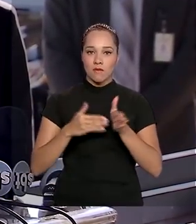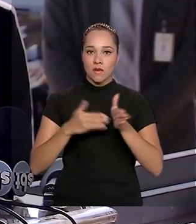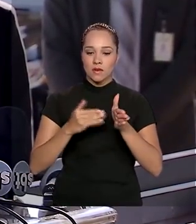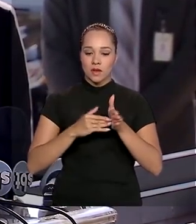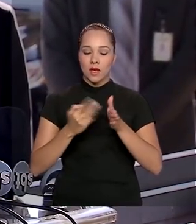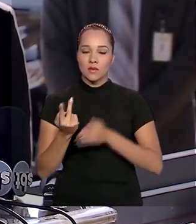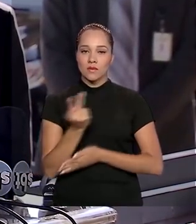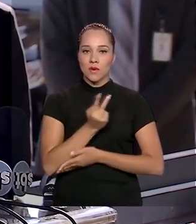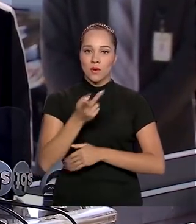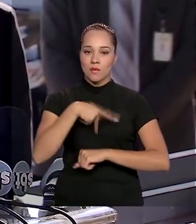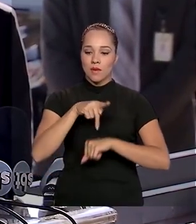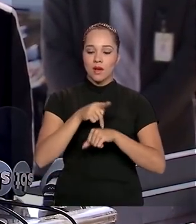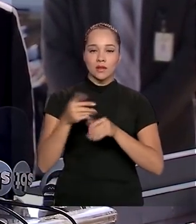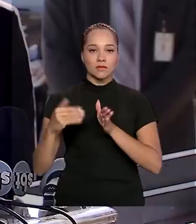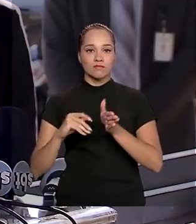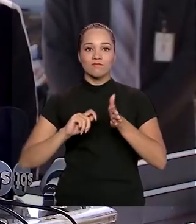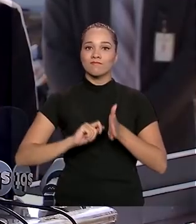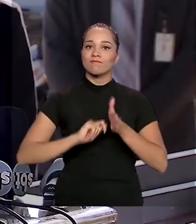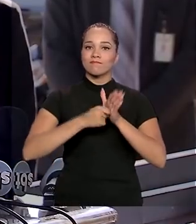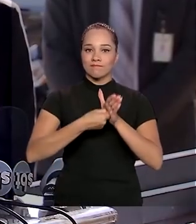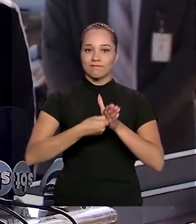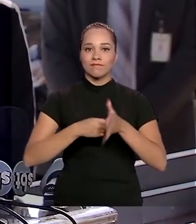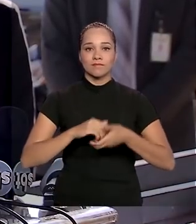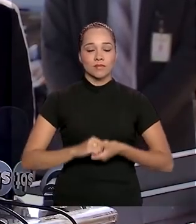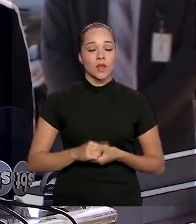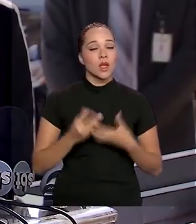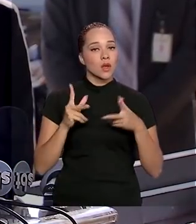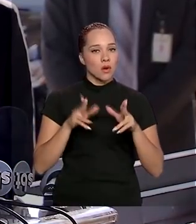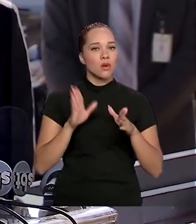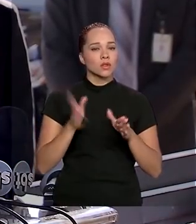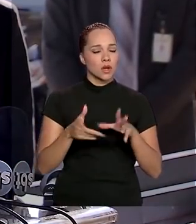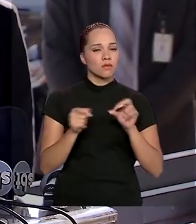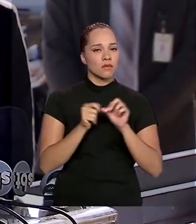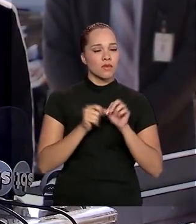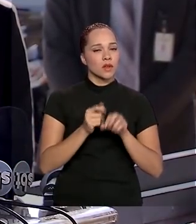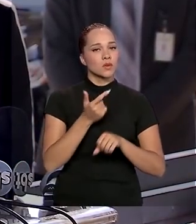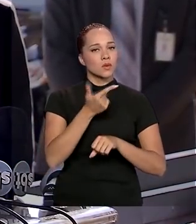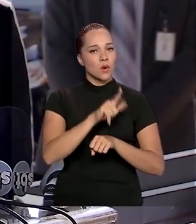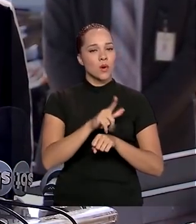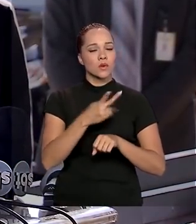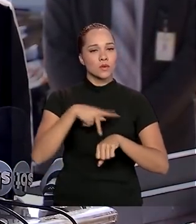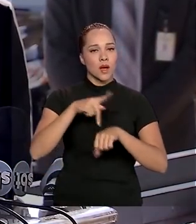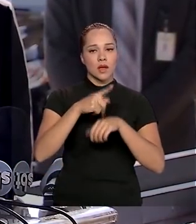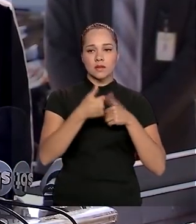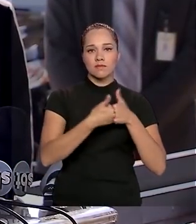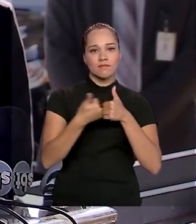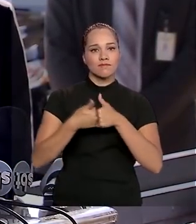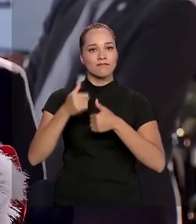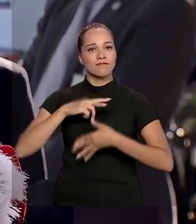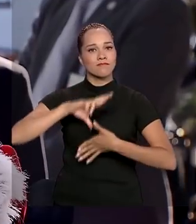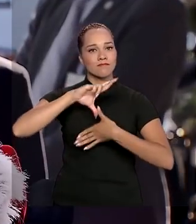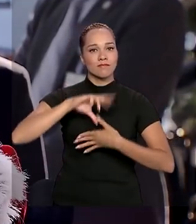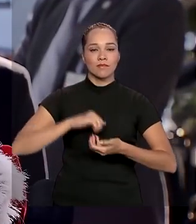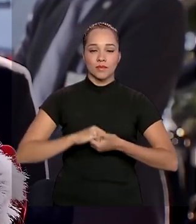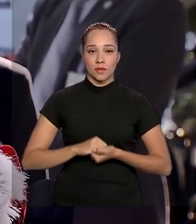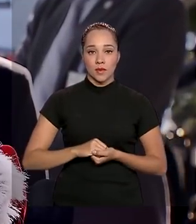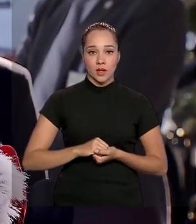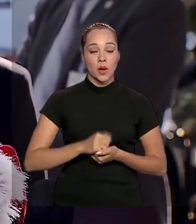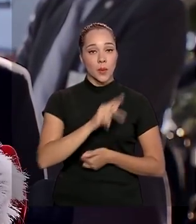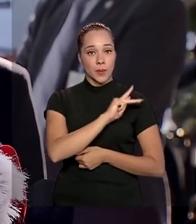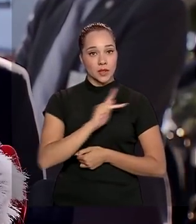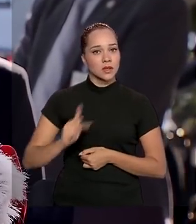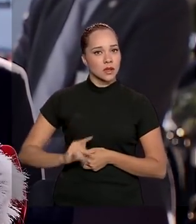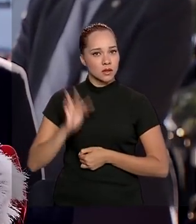entre os dois países seja fechada, como já foi feito com outros vizinhos da América do Sul. O presidente recém